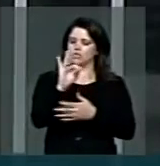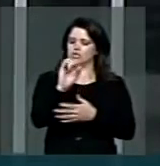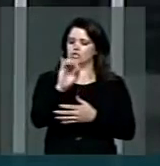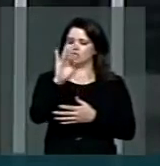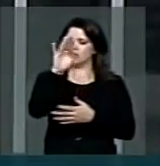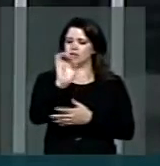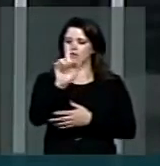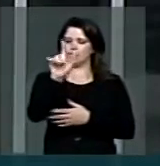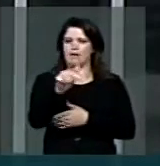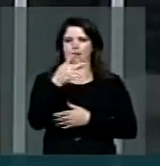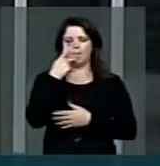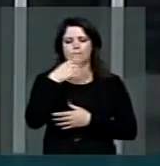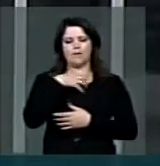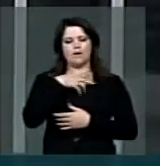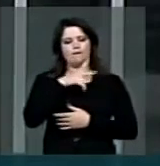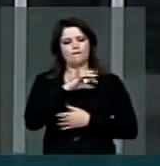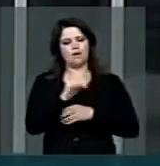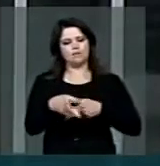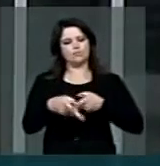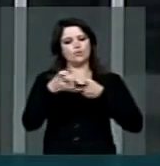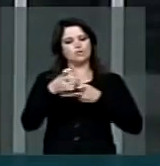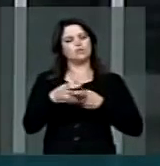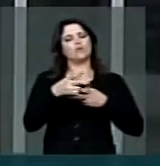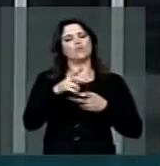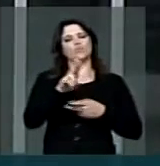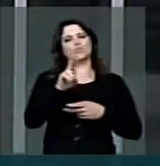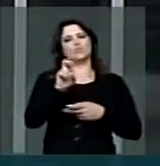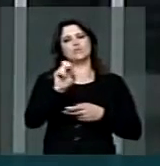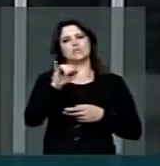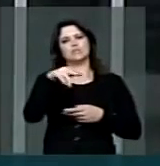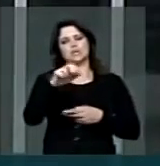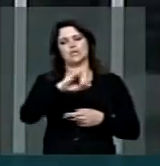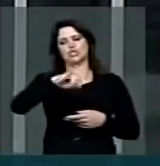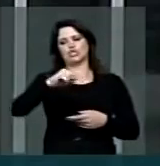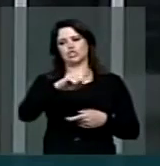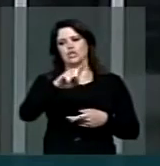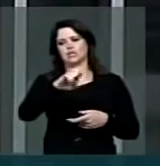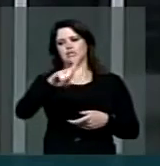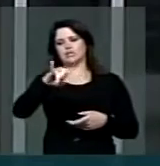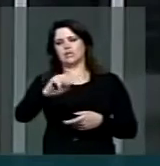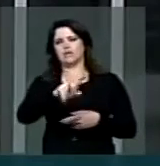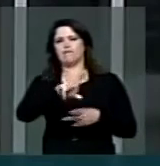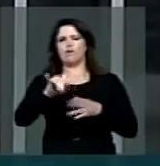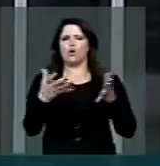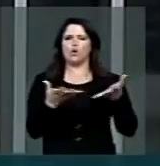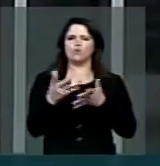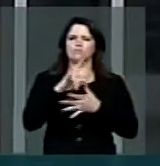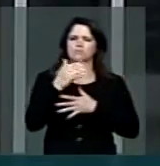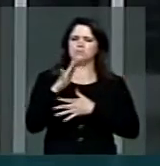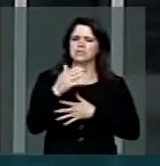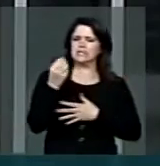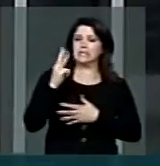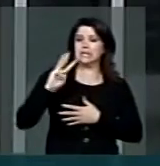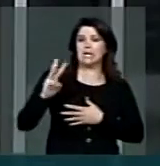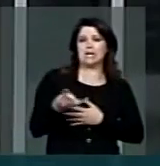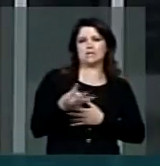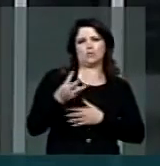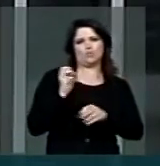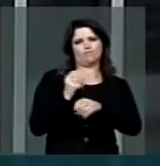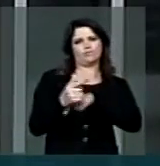exploração, a usina jazida geraria hoje mais de 3 mil empregos.